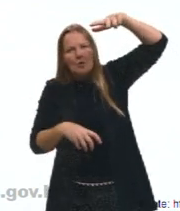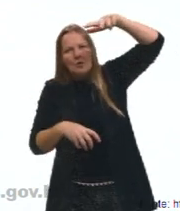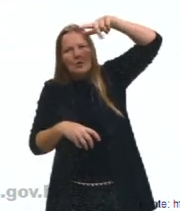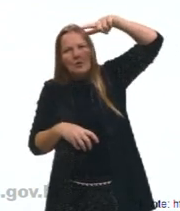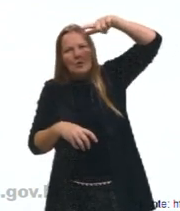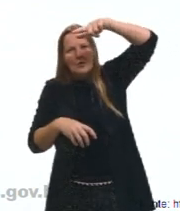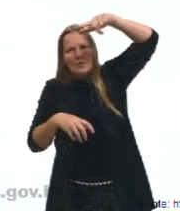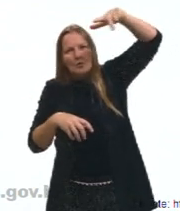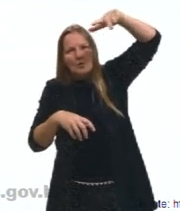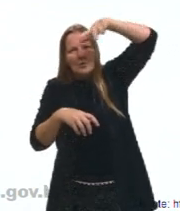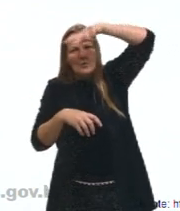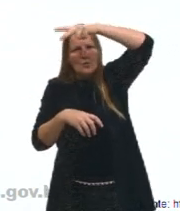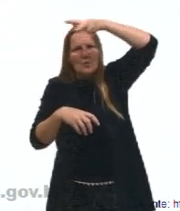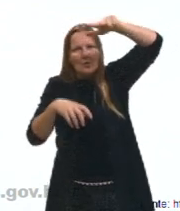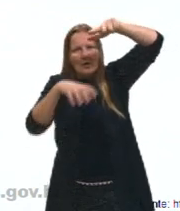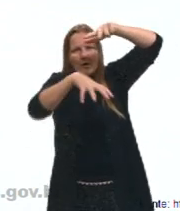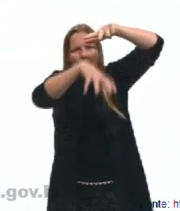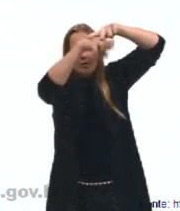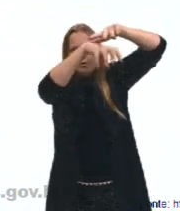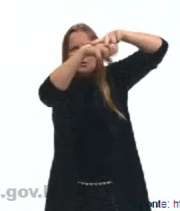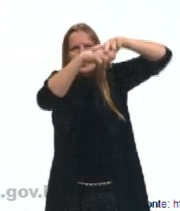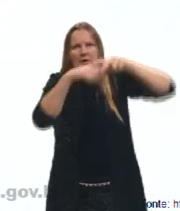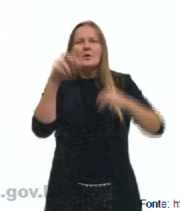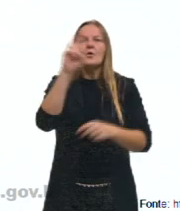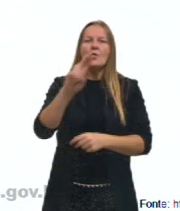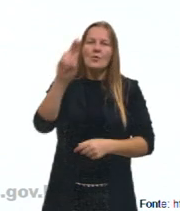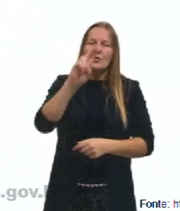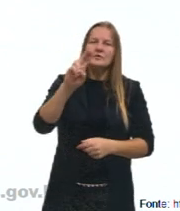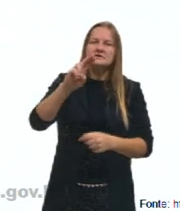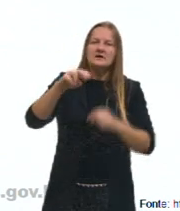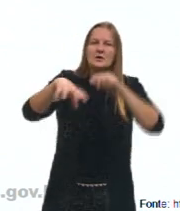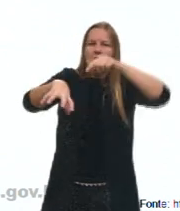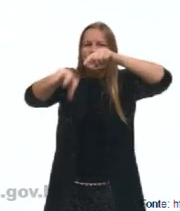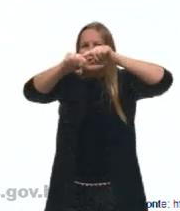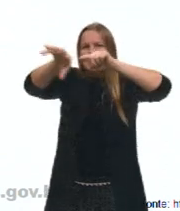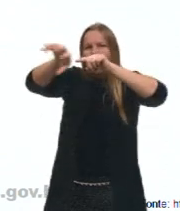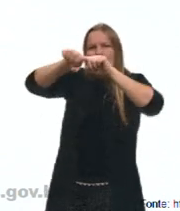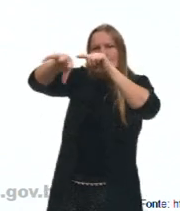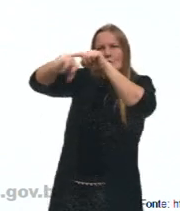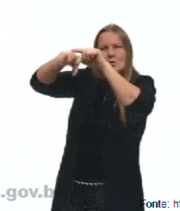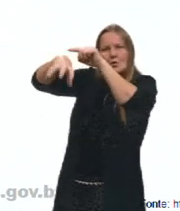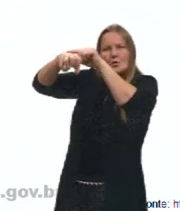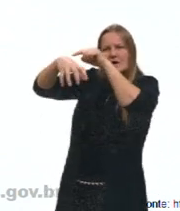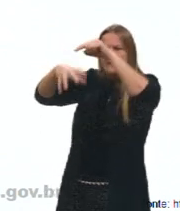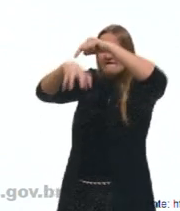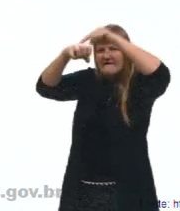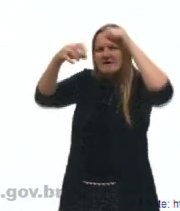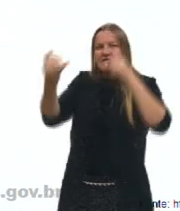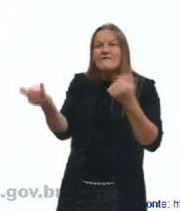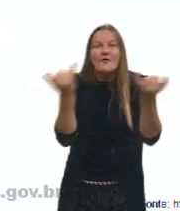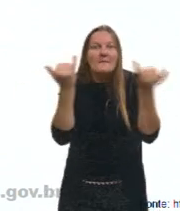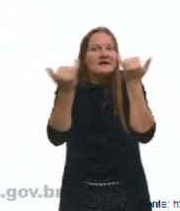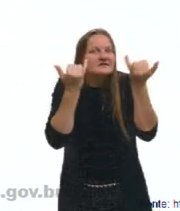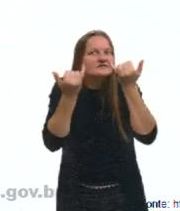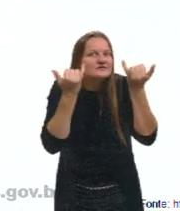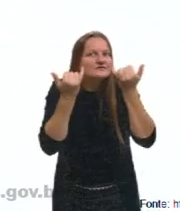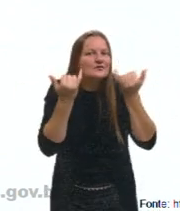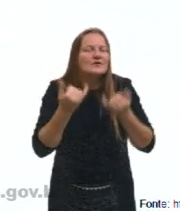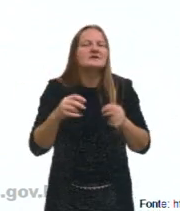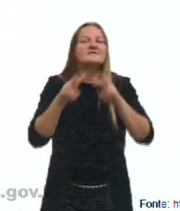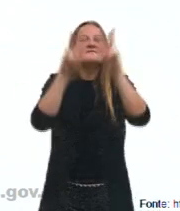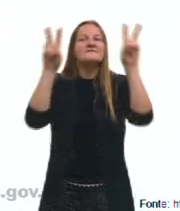remoto, a gente coloca lá, ó, como a utilização de sensores para aquisição aí de informações, né, principalmente